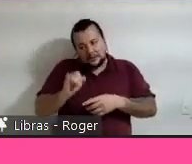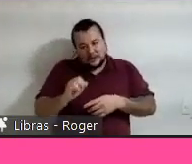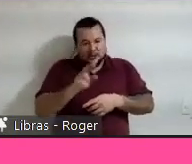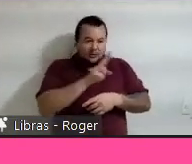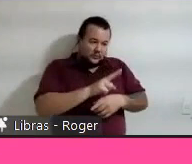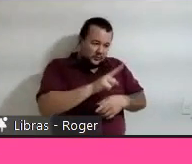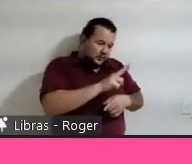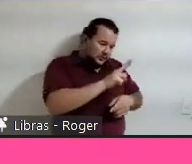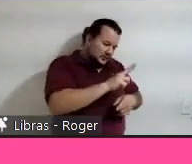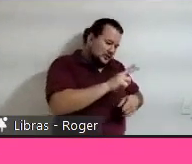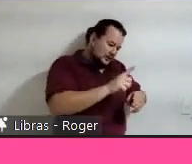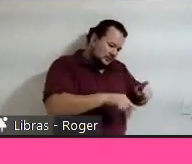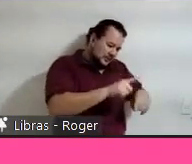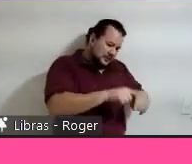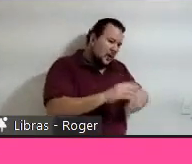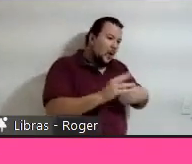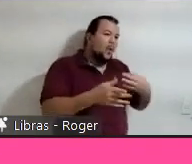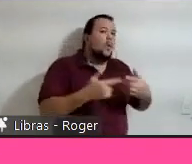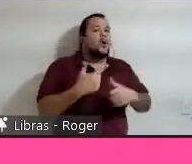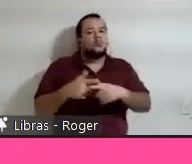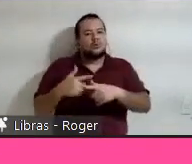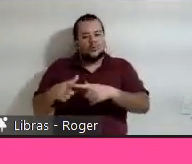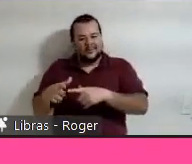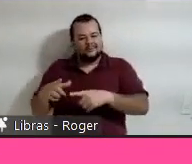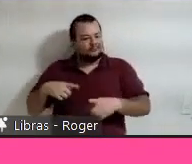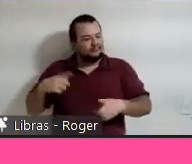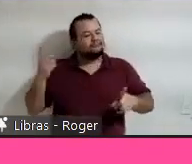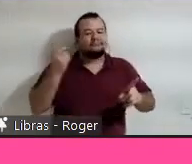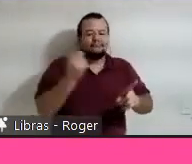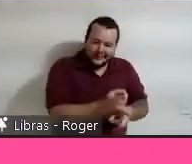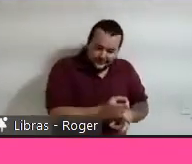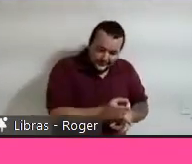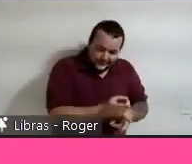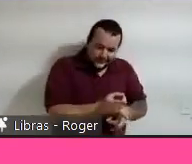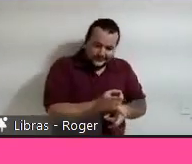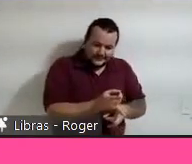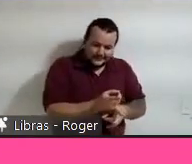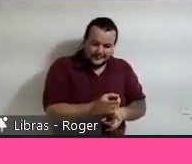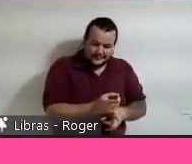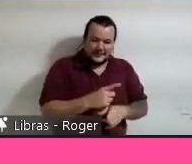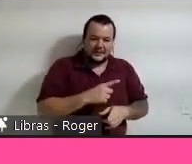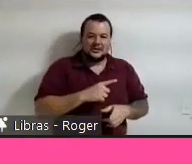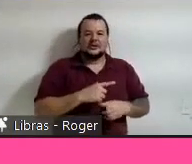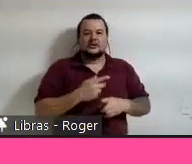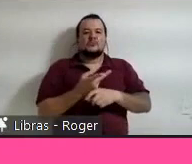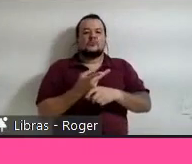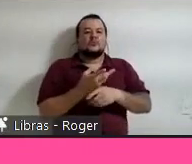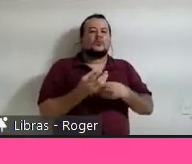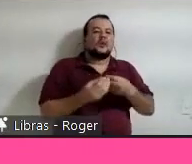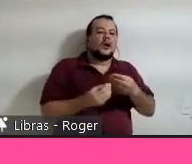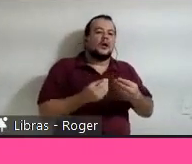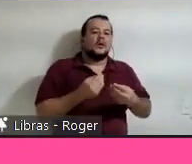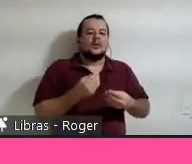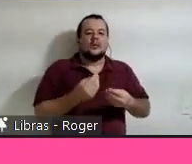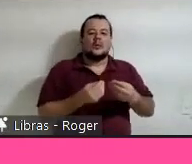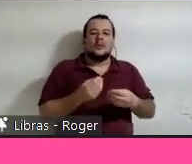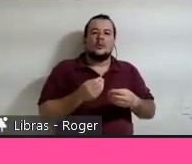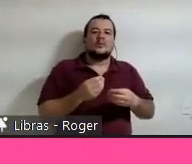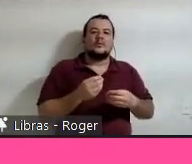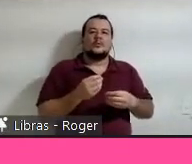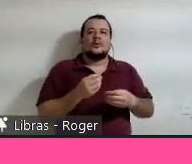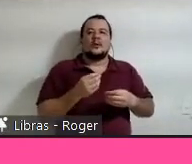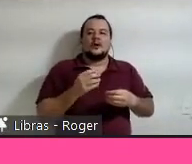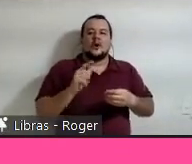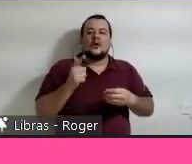e procurar maneiras de contornar esses gargalos. Então, fossem para materiais tradicionais ou para materiais mais diferentes e